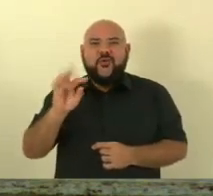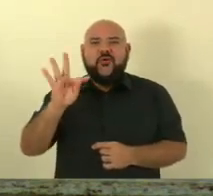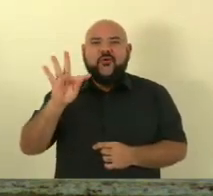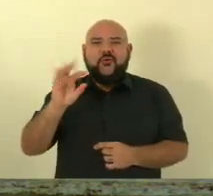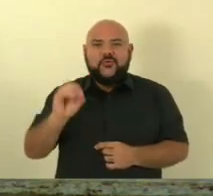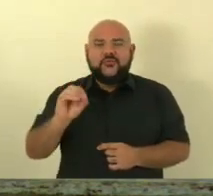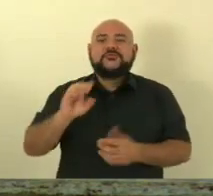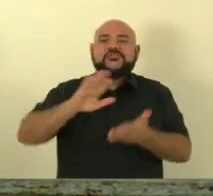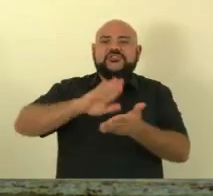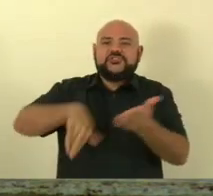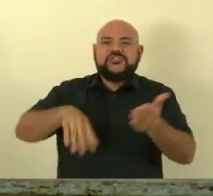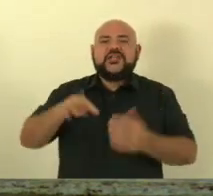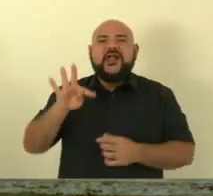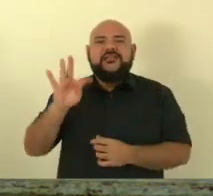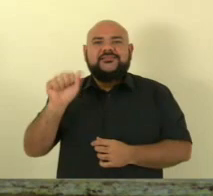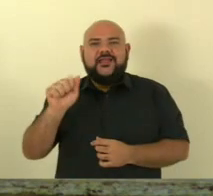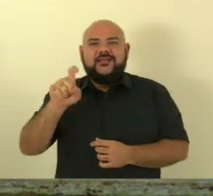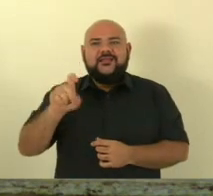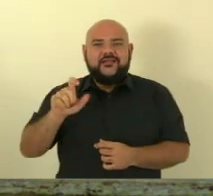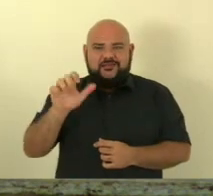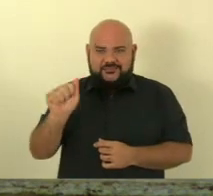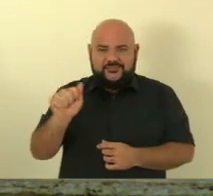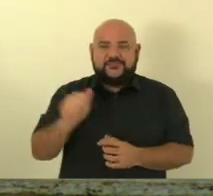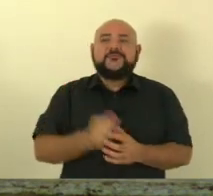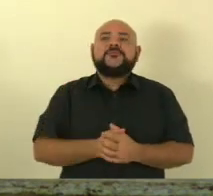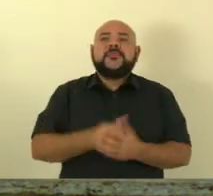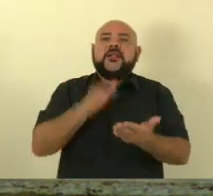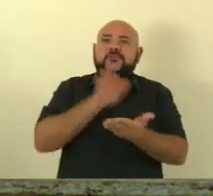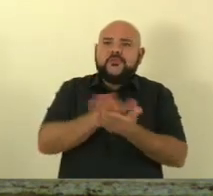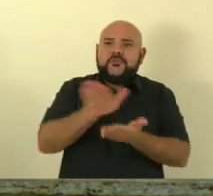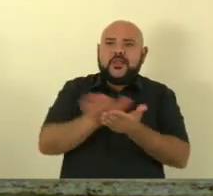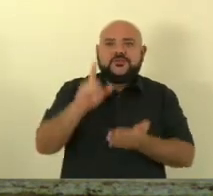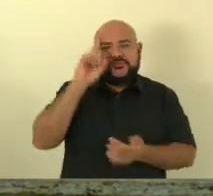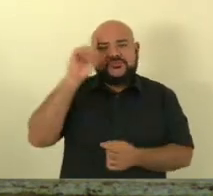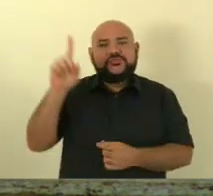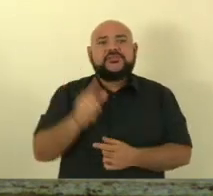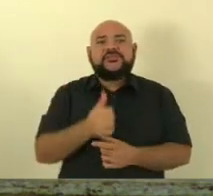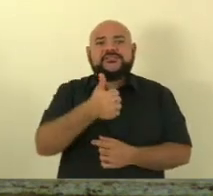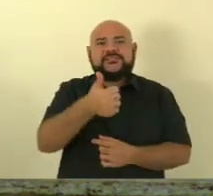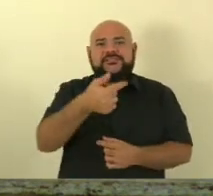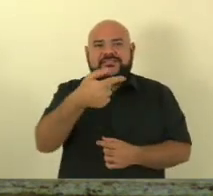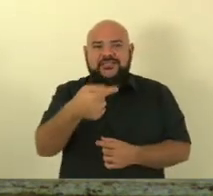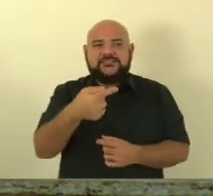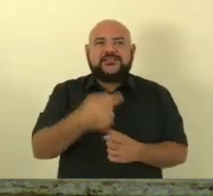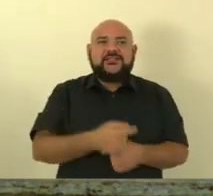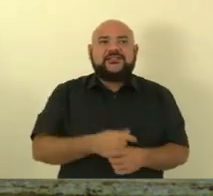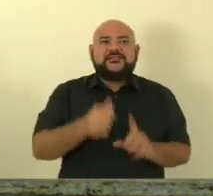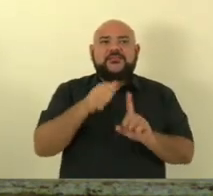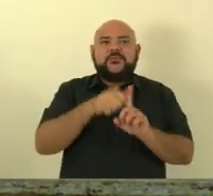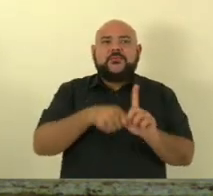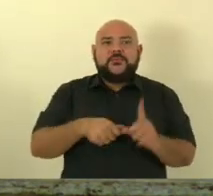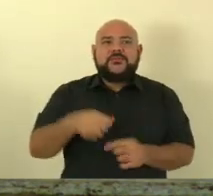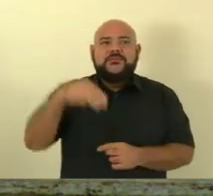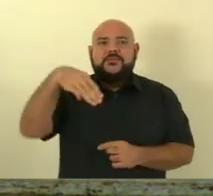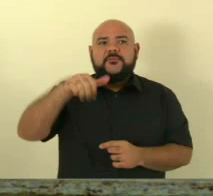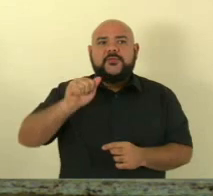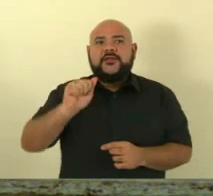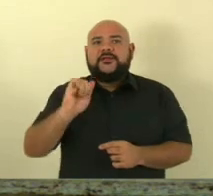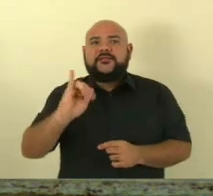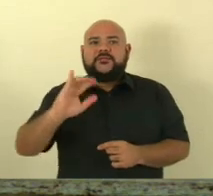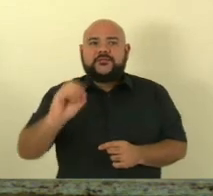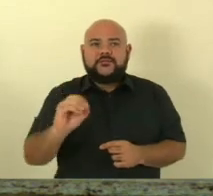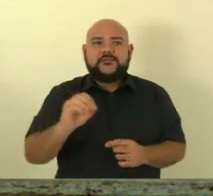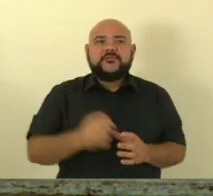11-2023, publicado no ar digital do dia 17 de 5 de 2023. Na Comissão de Justiça, o relator,